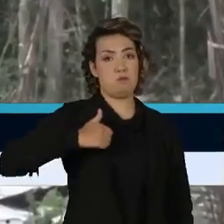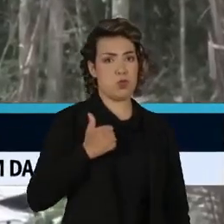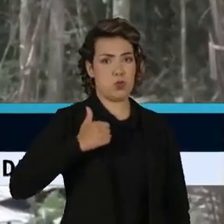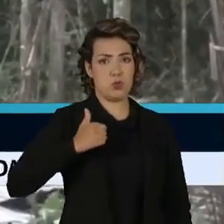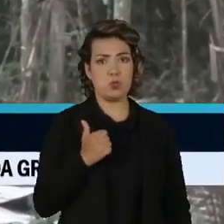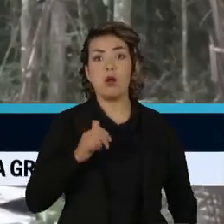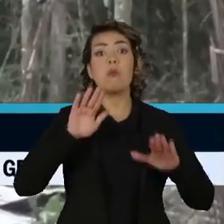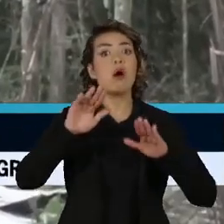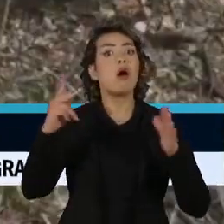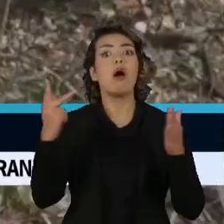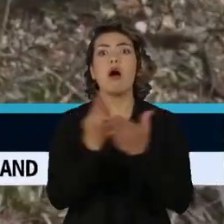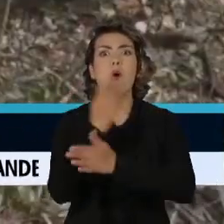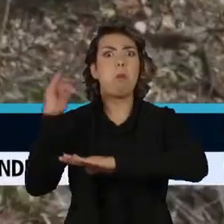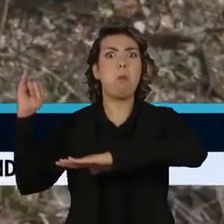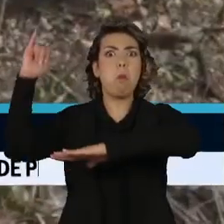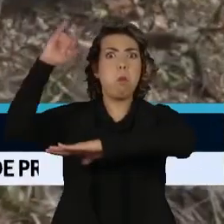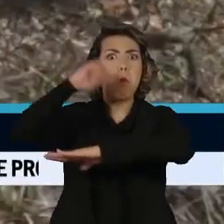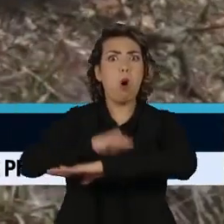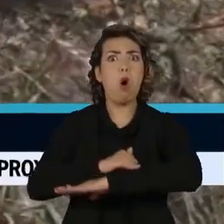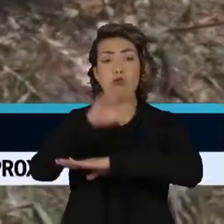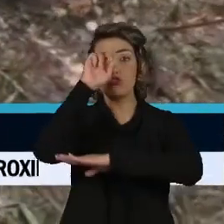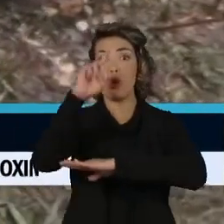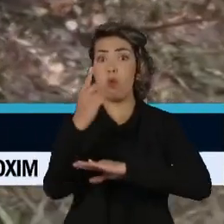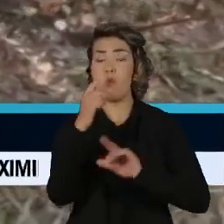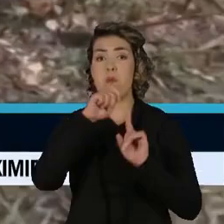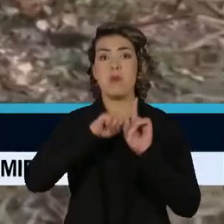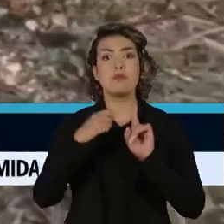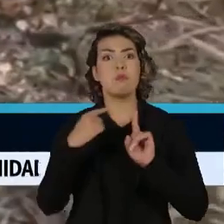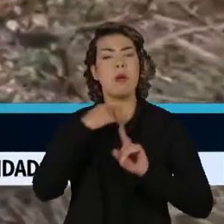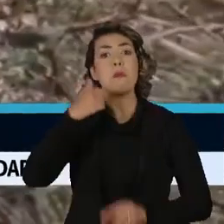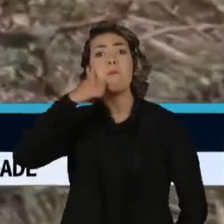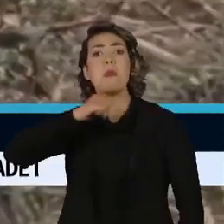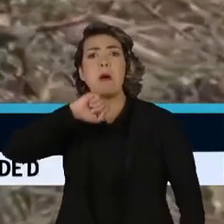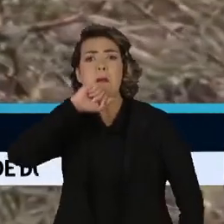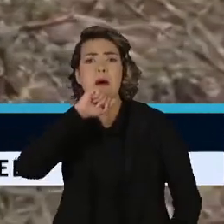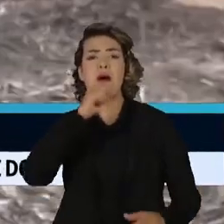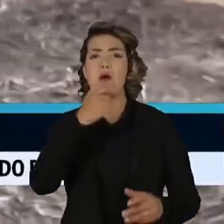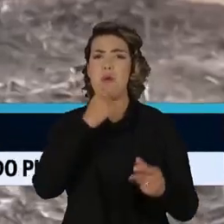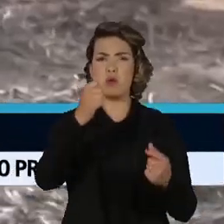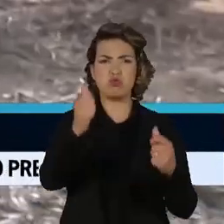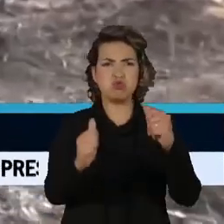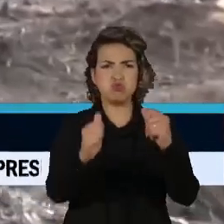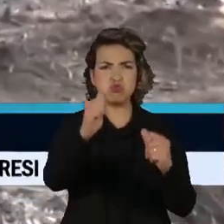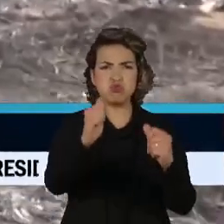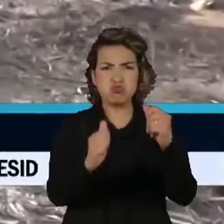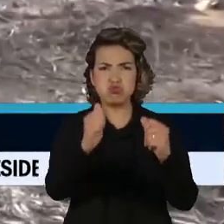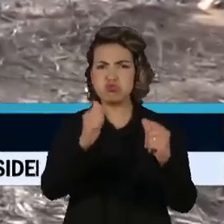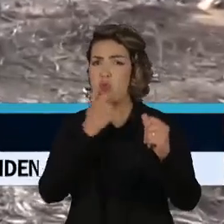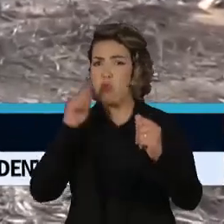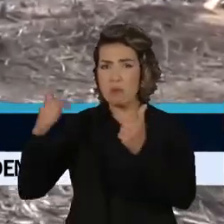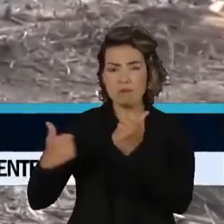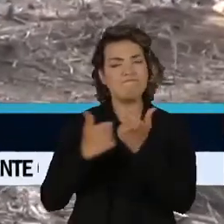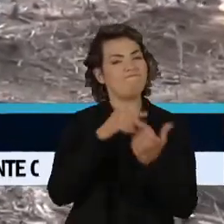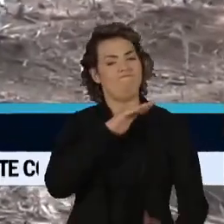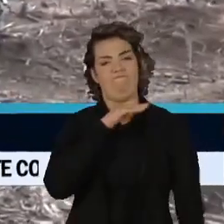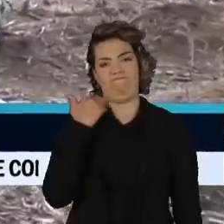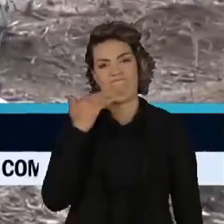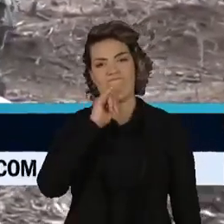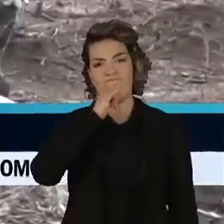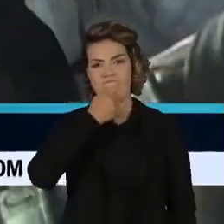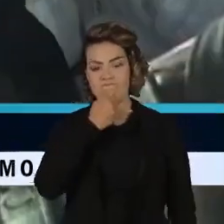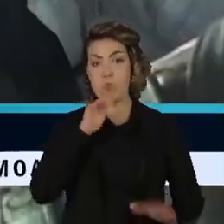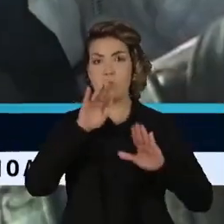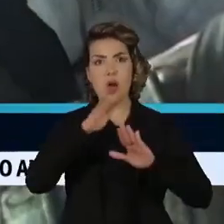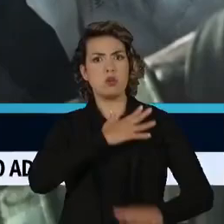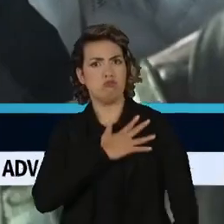viajavam caiu na selva. A mãe, o piloto e o copiloto morreram no acidente. Uma grande operação de resgate, composta por